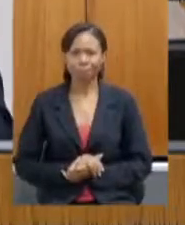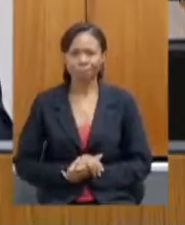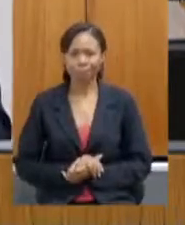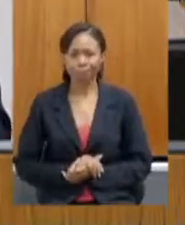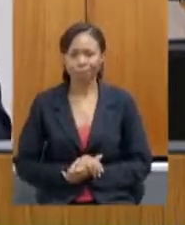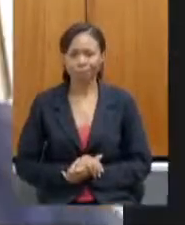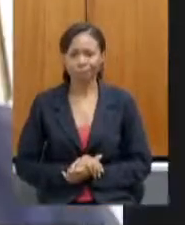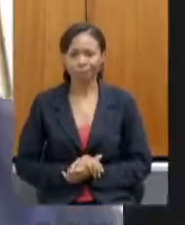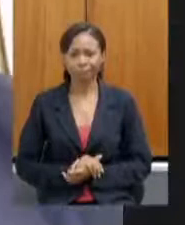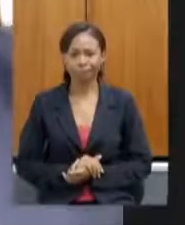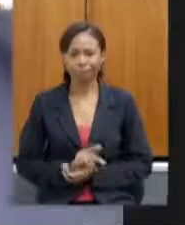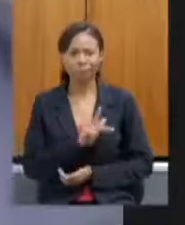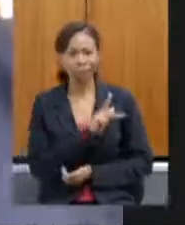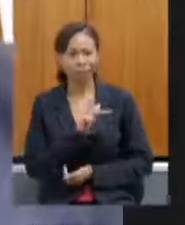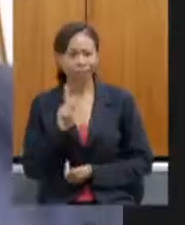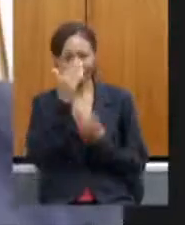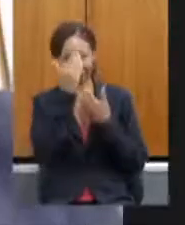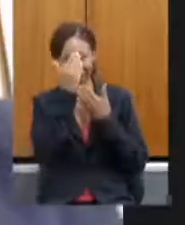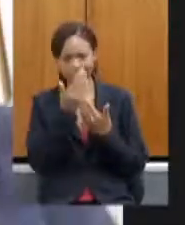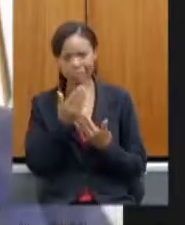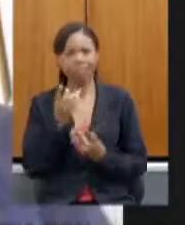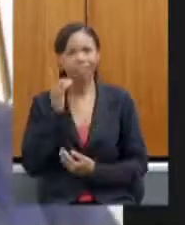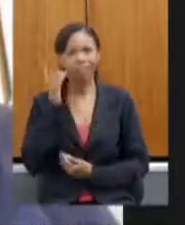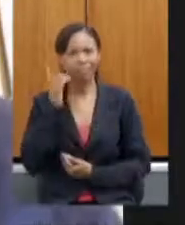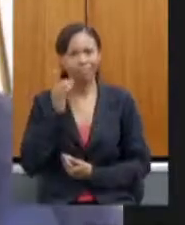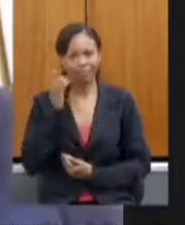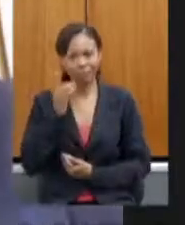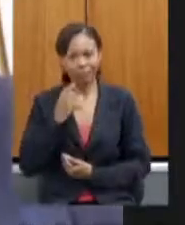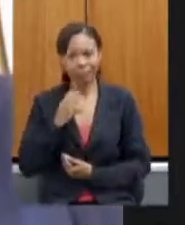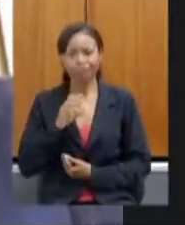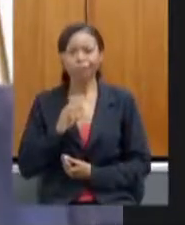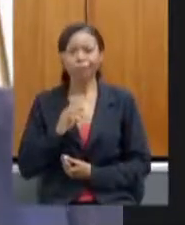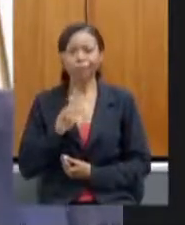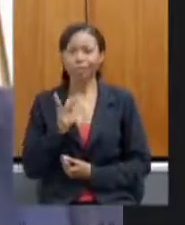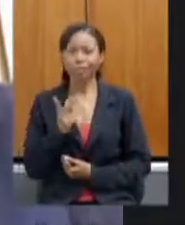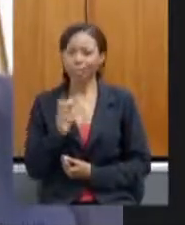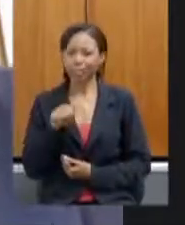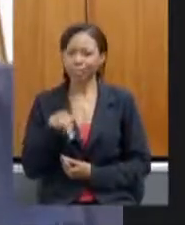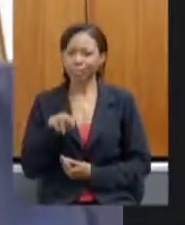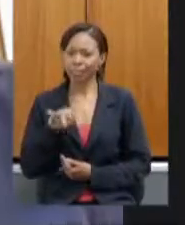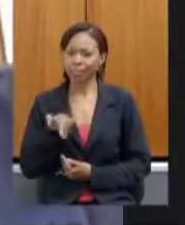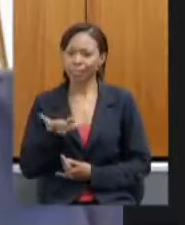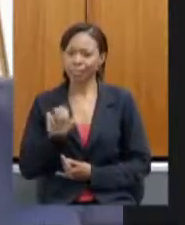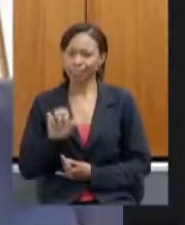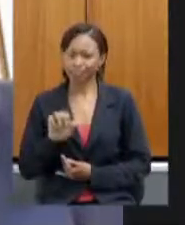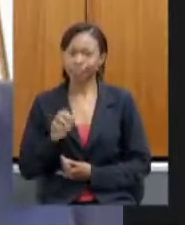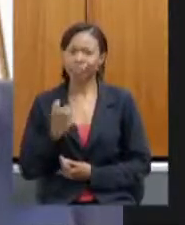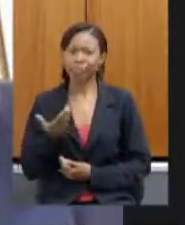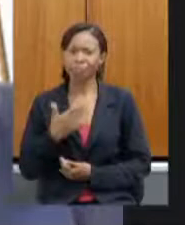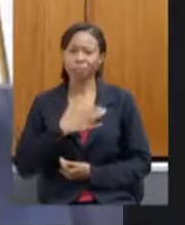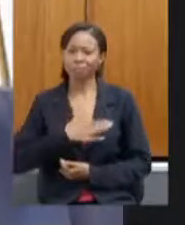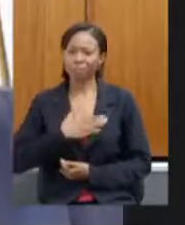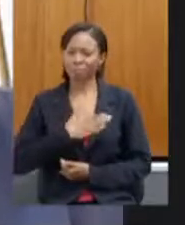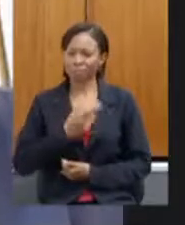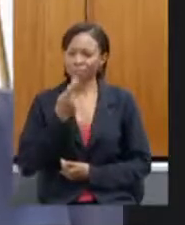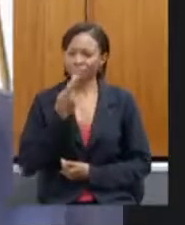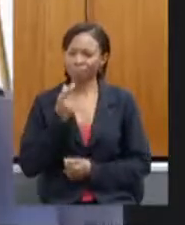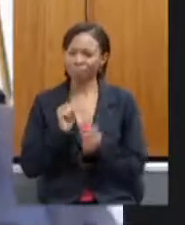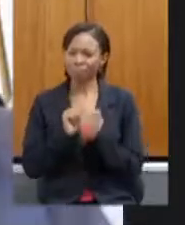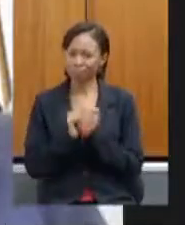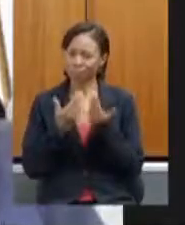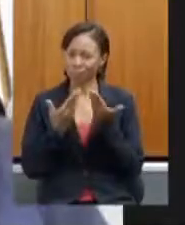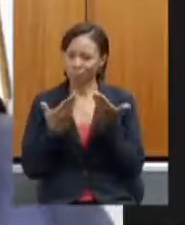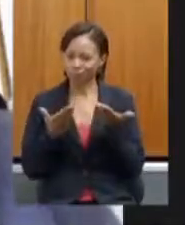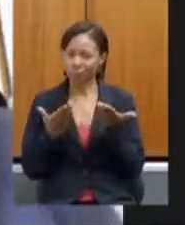presidente obrigado deputado Daniel Henrique prazer falar com o senhor nessa reunião tão